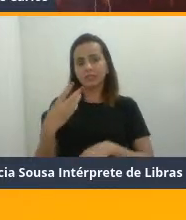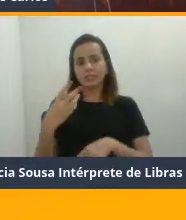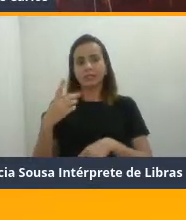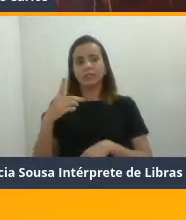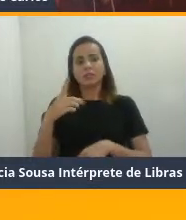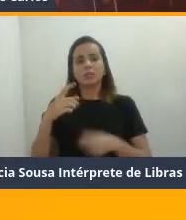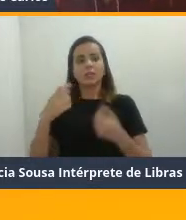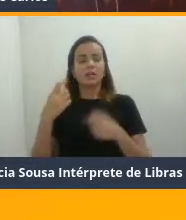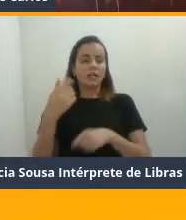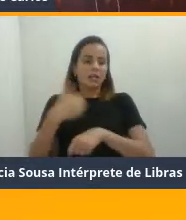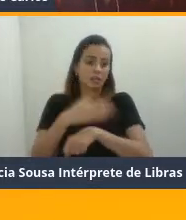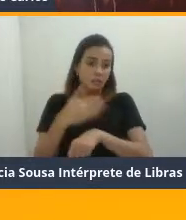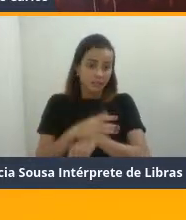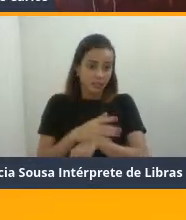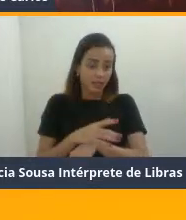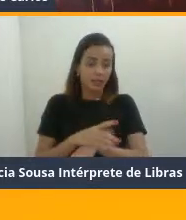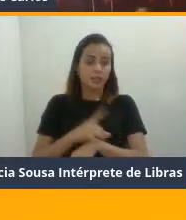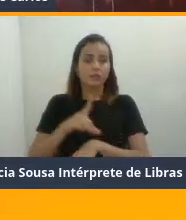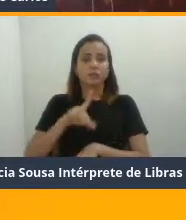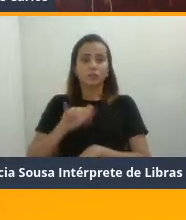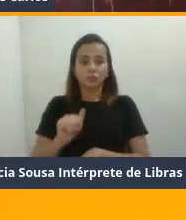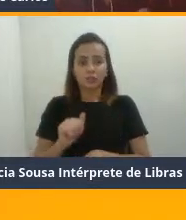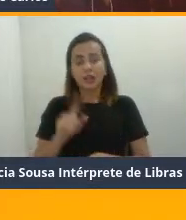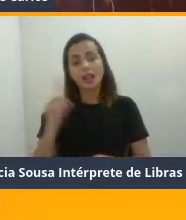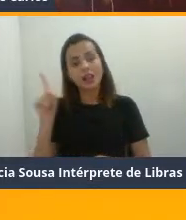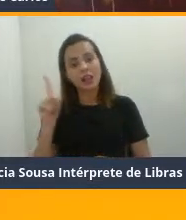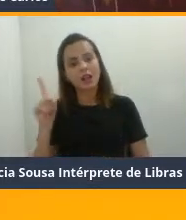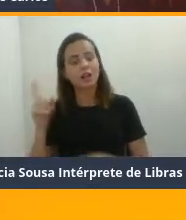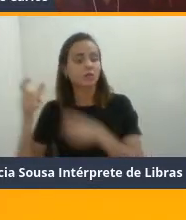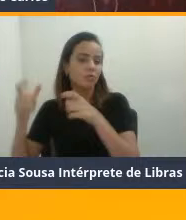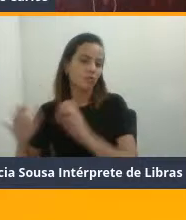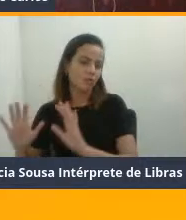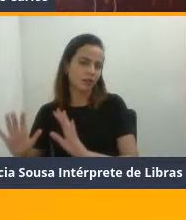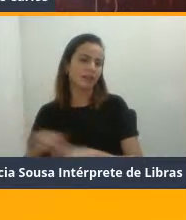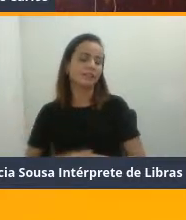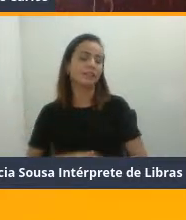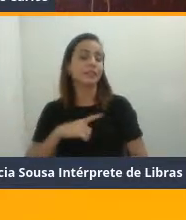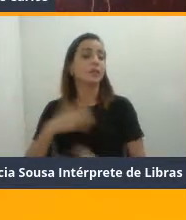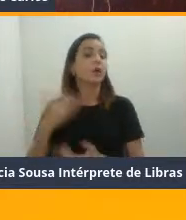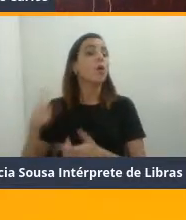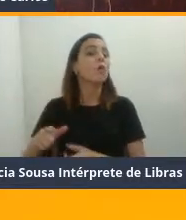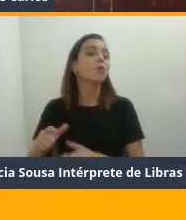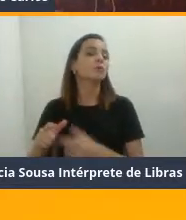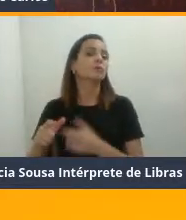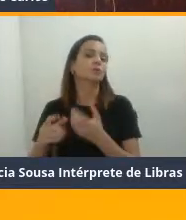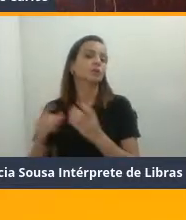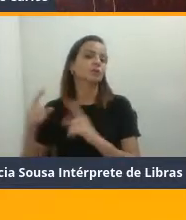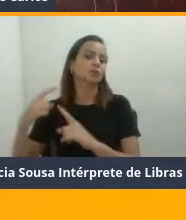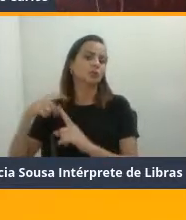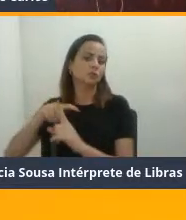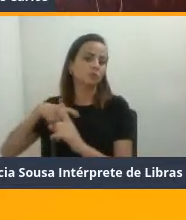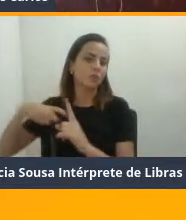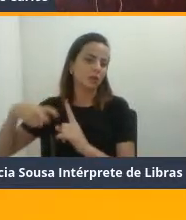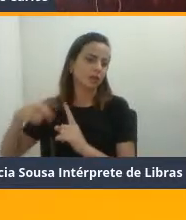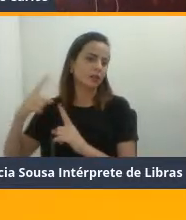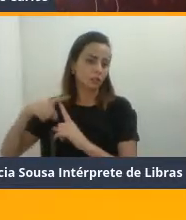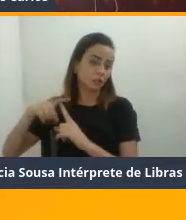Não é de crossfit, mas é tudo lá no boxe, com outras modalidades que a gente tem lá, certo? Então, isso é muito bom.